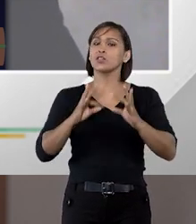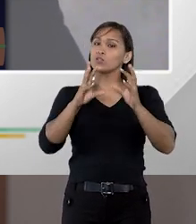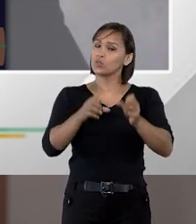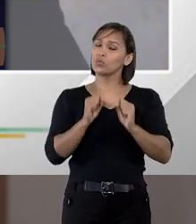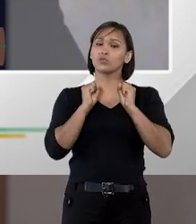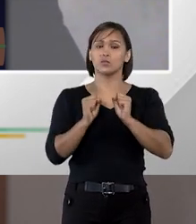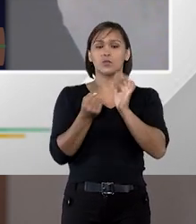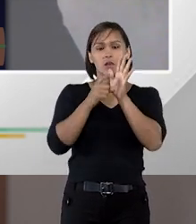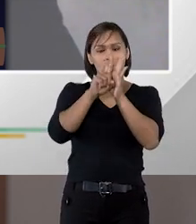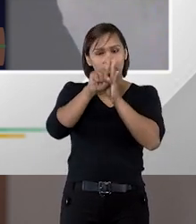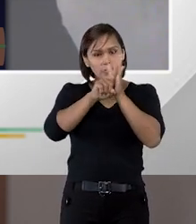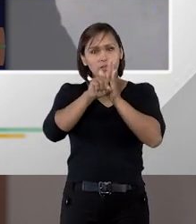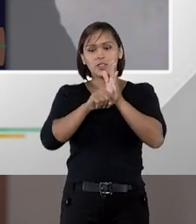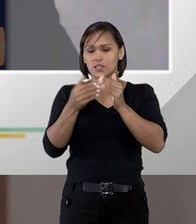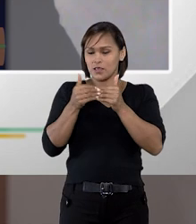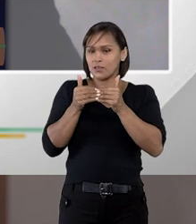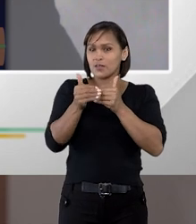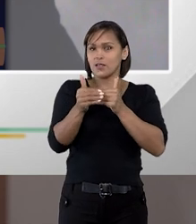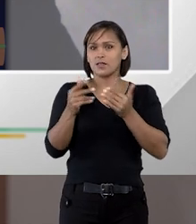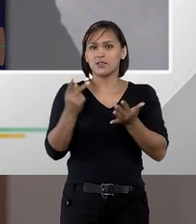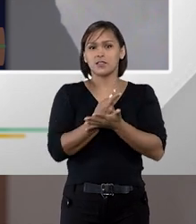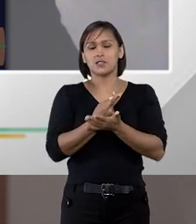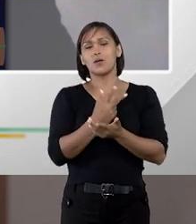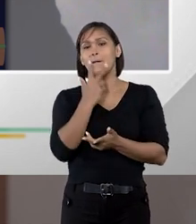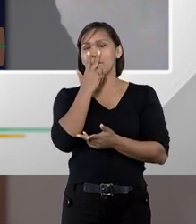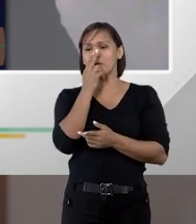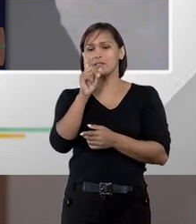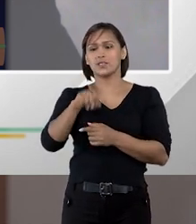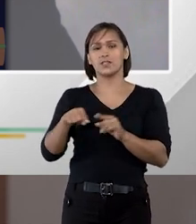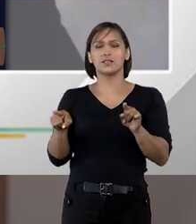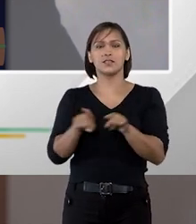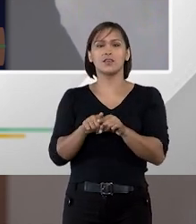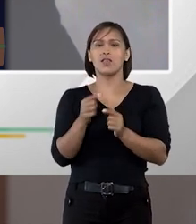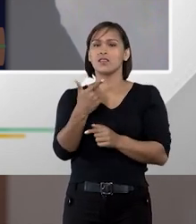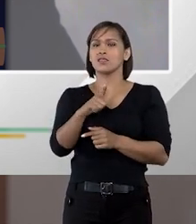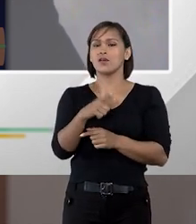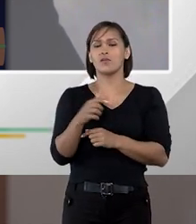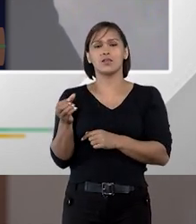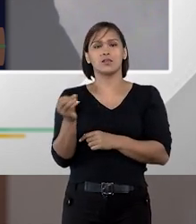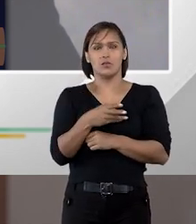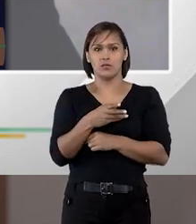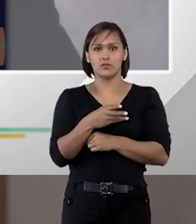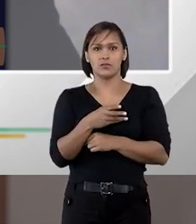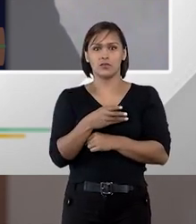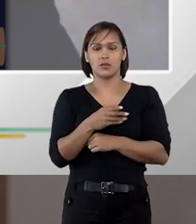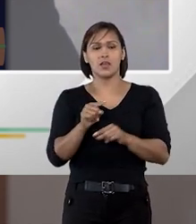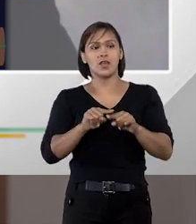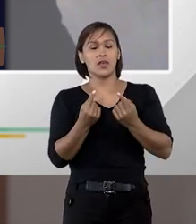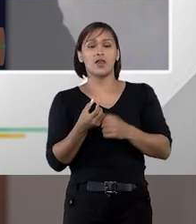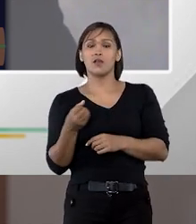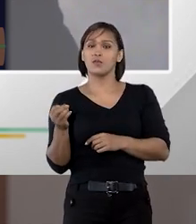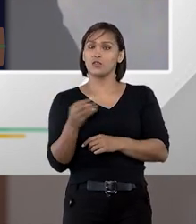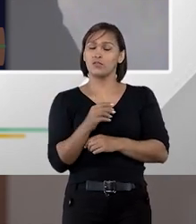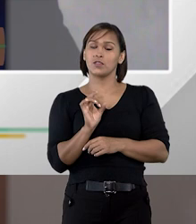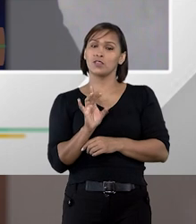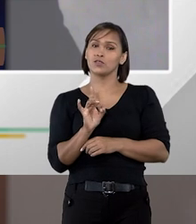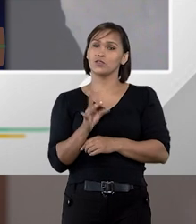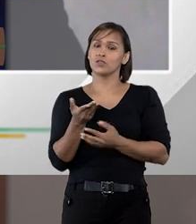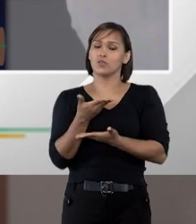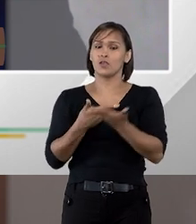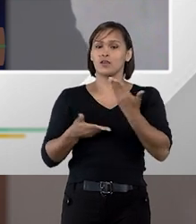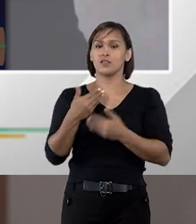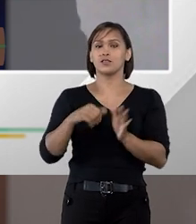podem fazer a fiscalização daquele procedimento então me parece que não é uma grande novidade é uma novidade